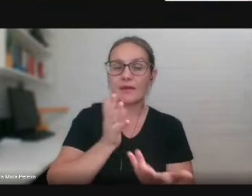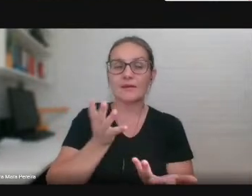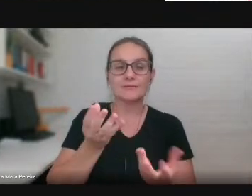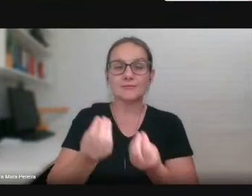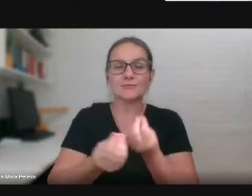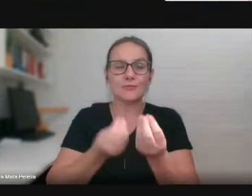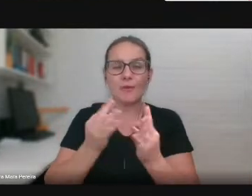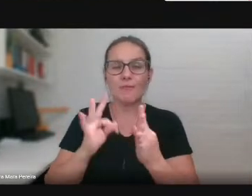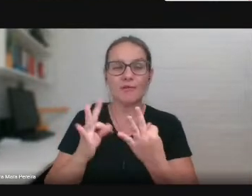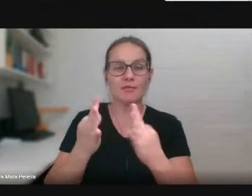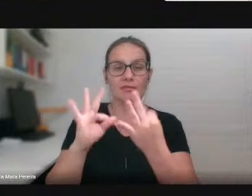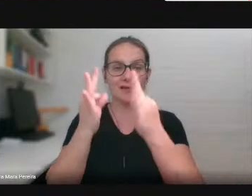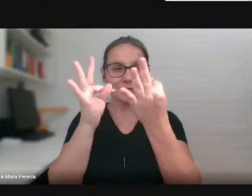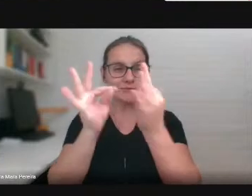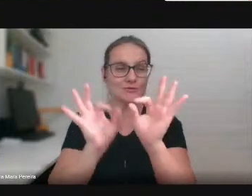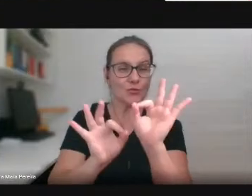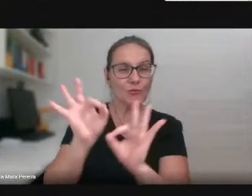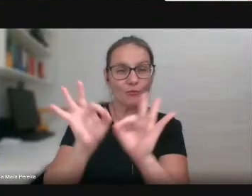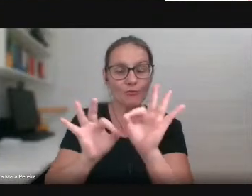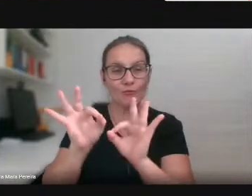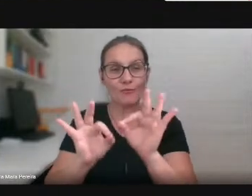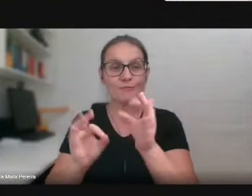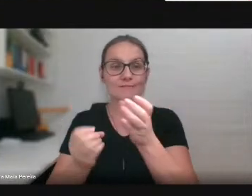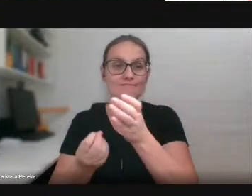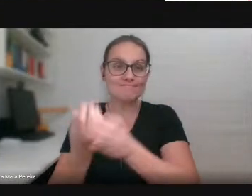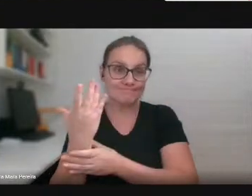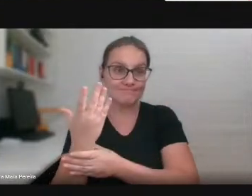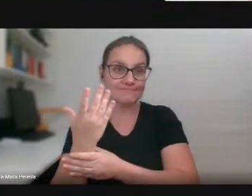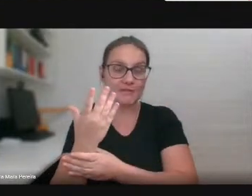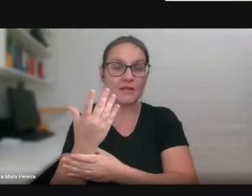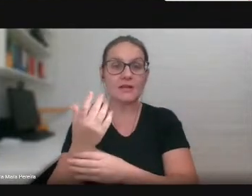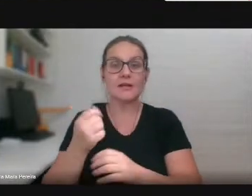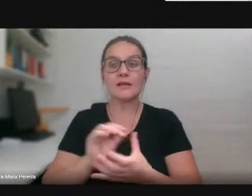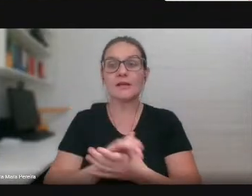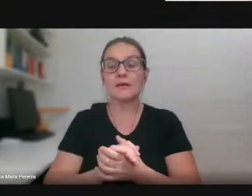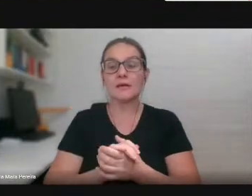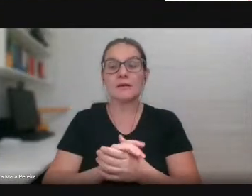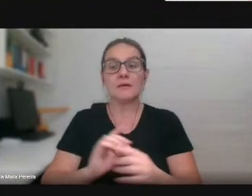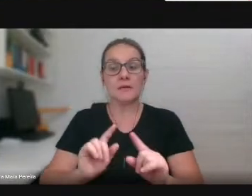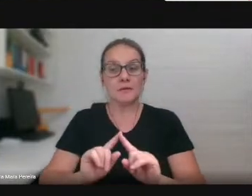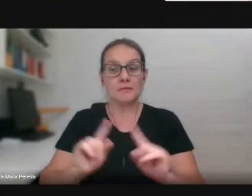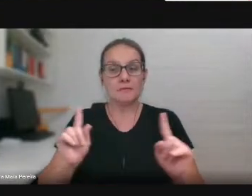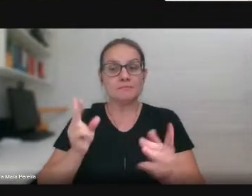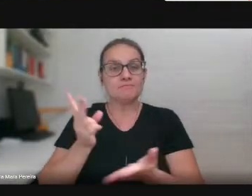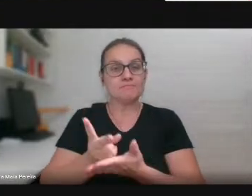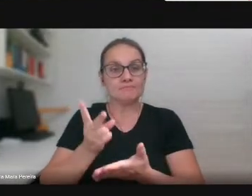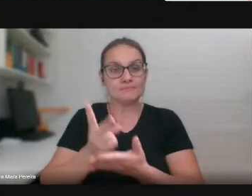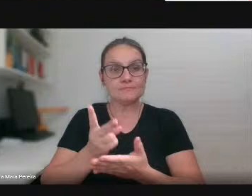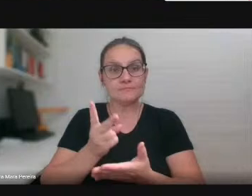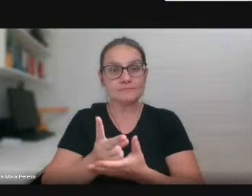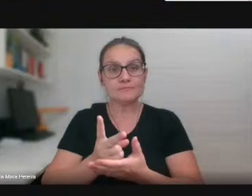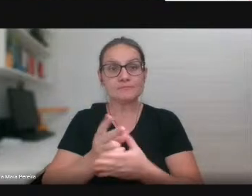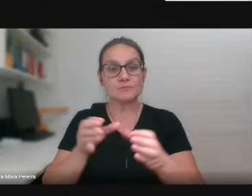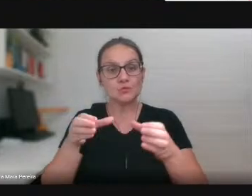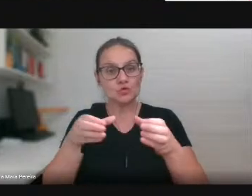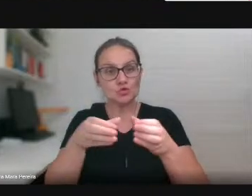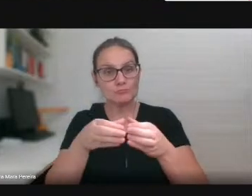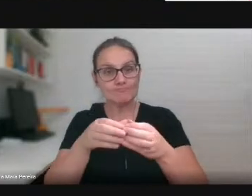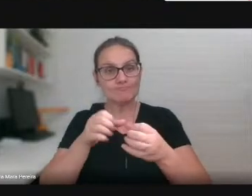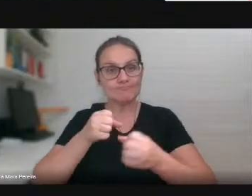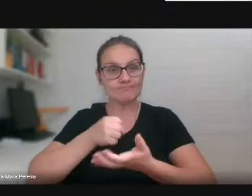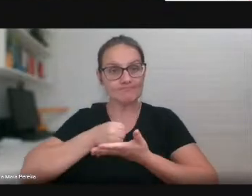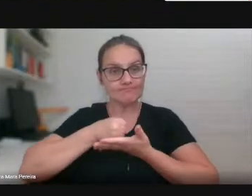informáticos para a realização destas transmissões, mas sempre estiveram a postos,